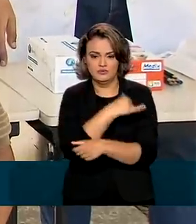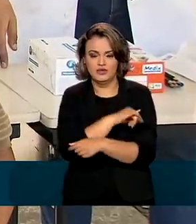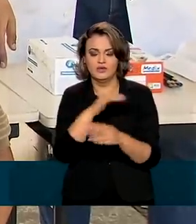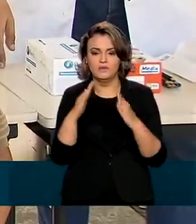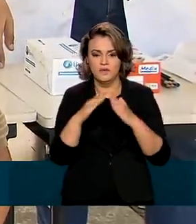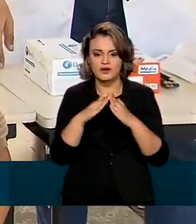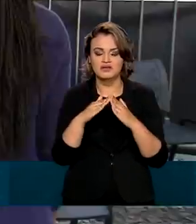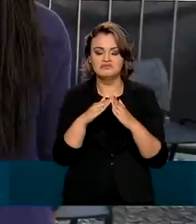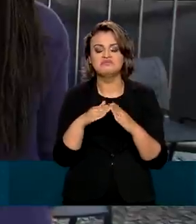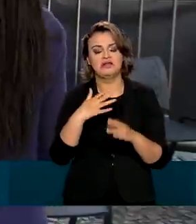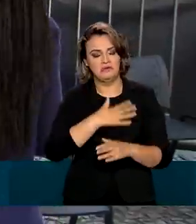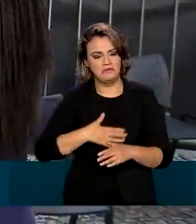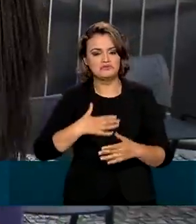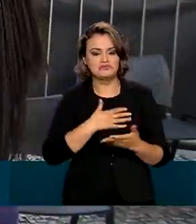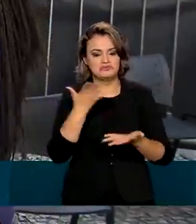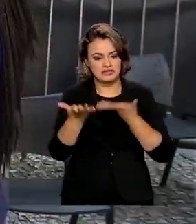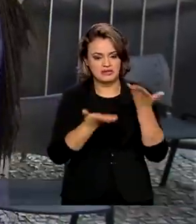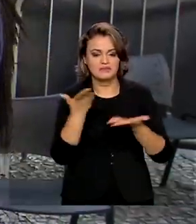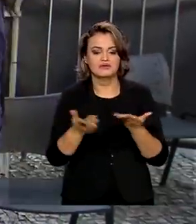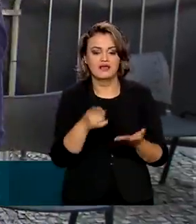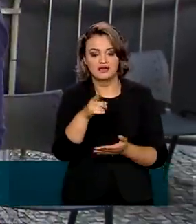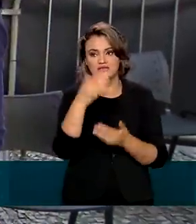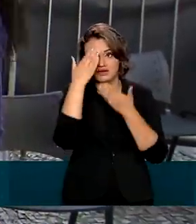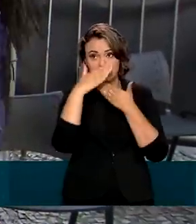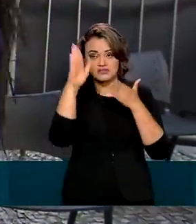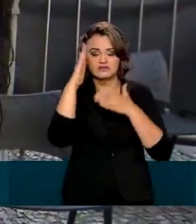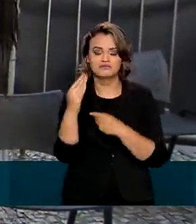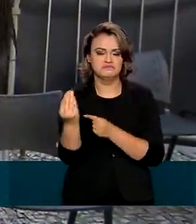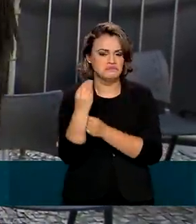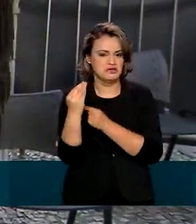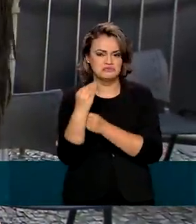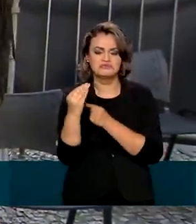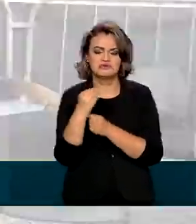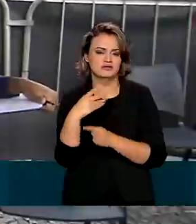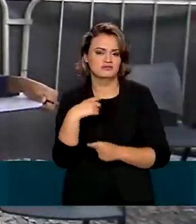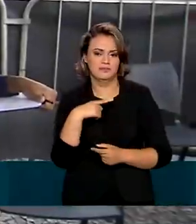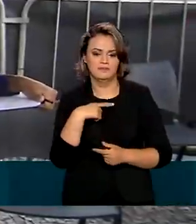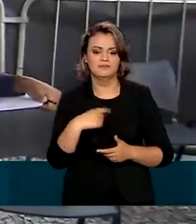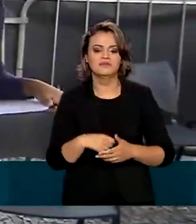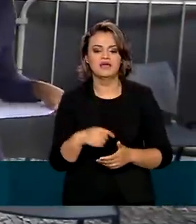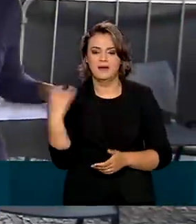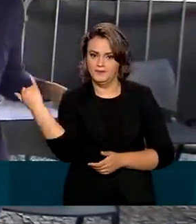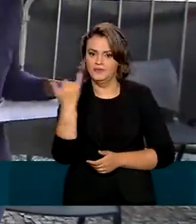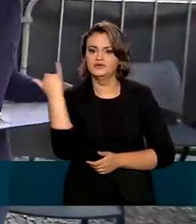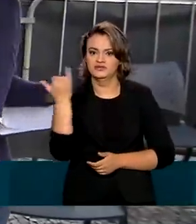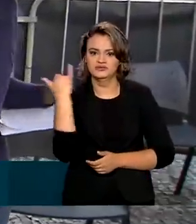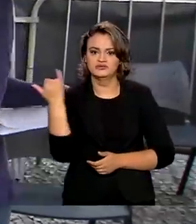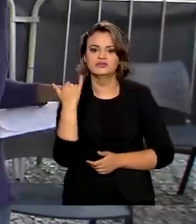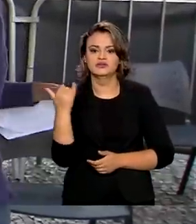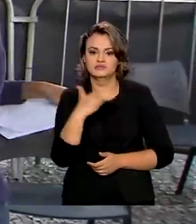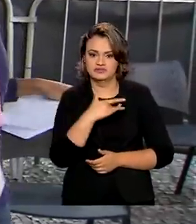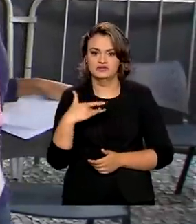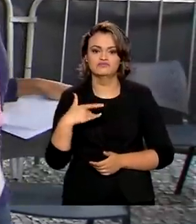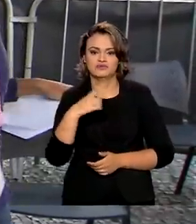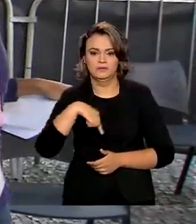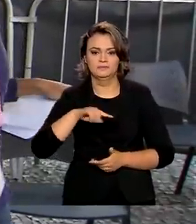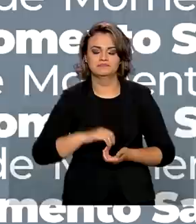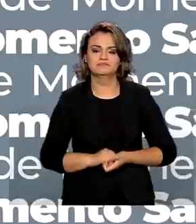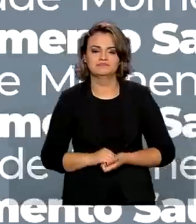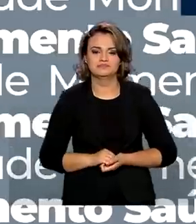elogia o atendimento. Quando eu preciso, graças a Deus, o sistema sempre me atendeu. É muito importante isso, Para a saúde da gente também, né?